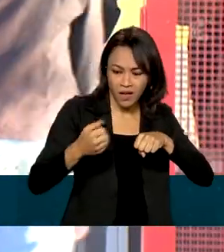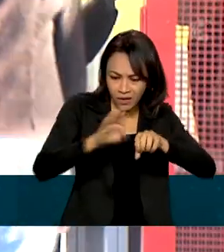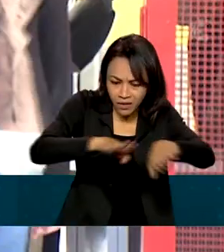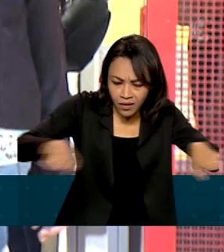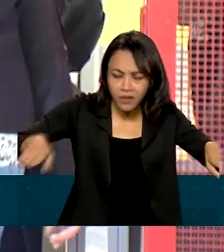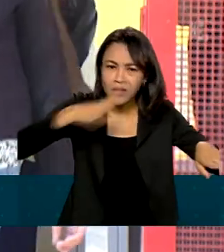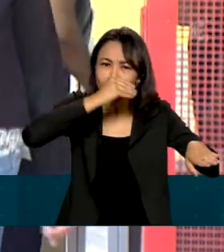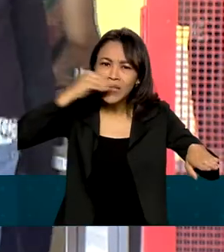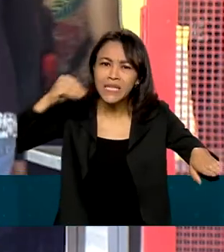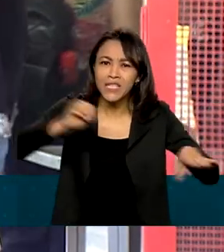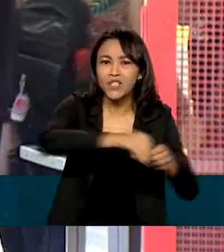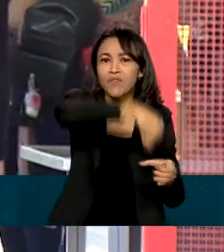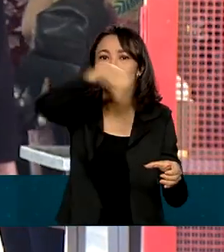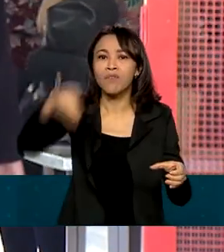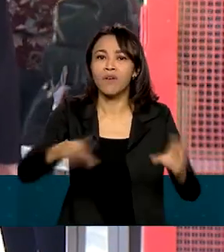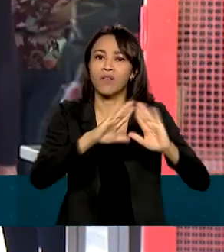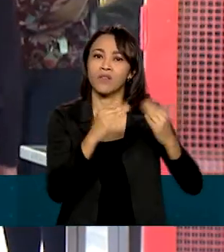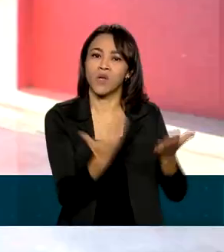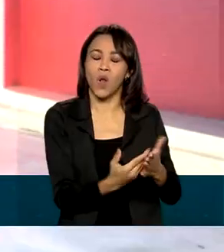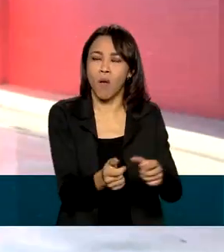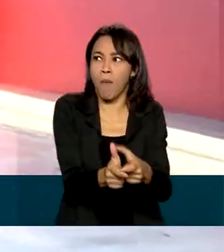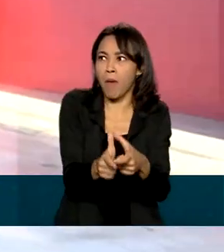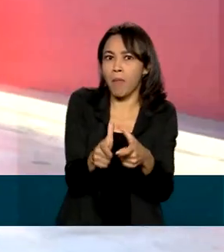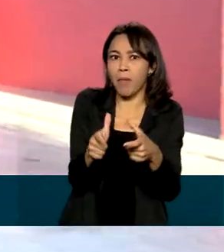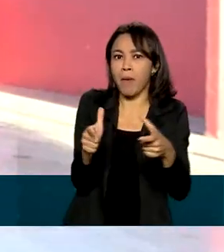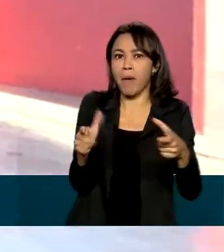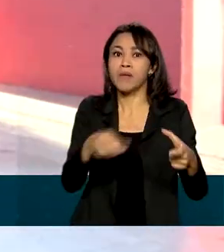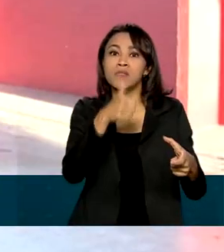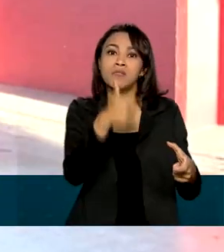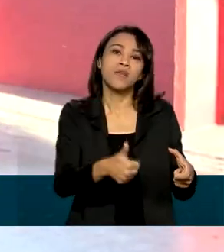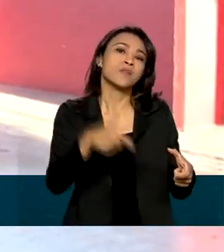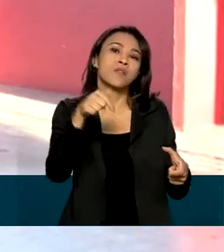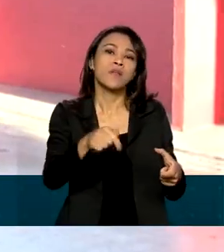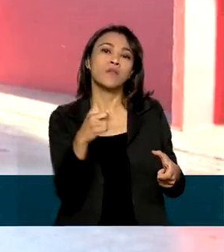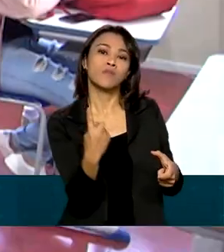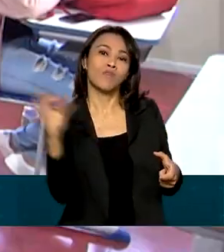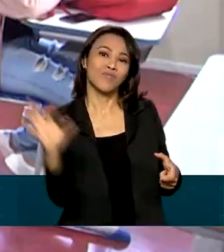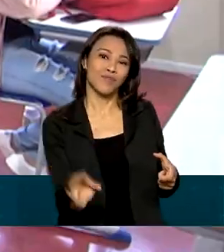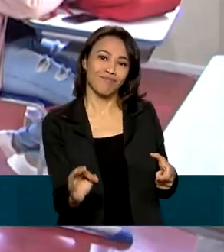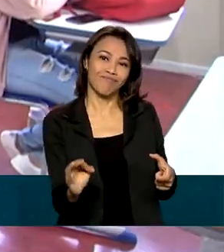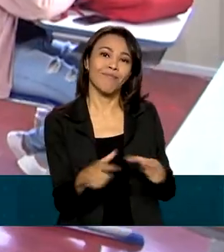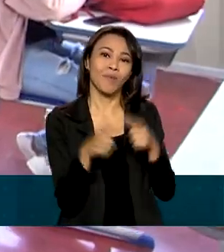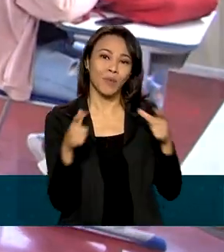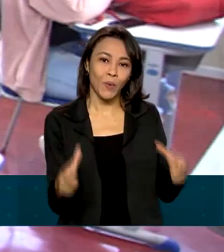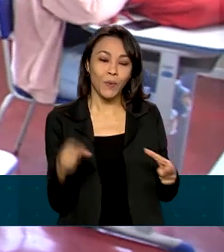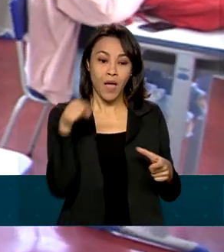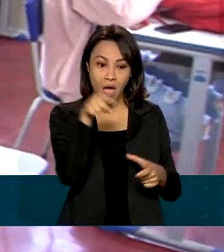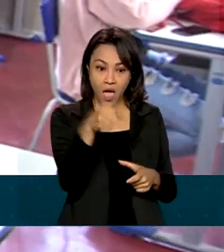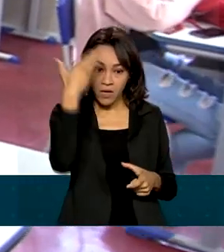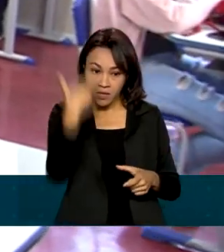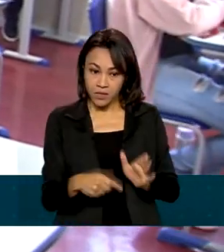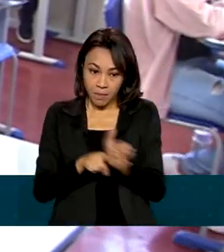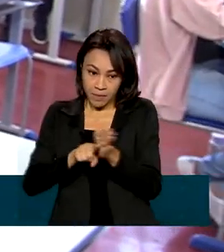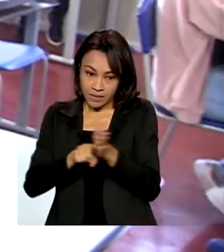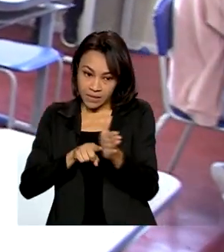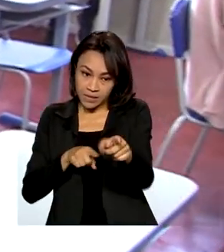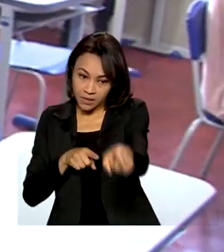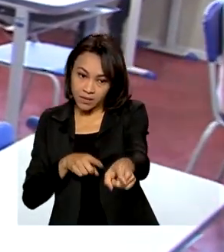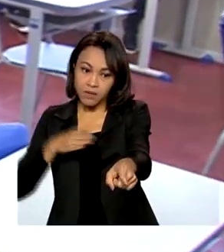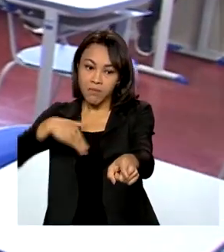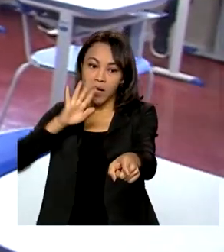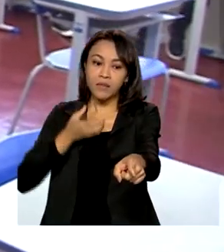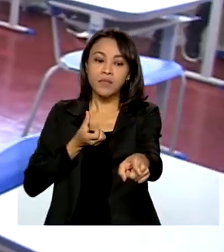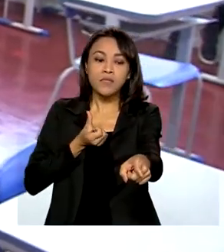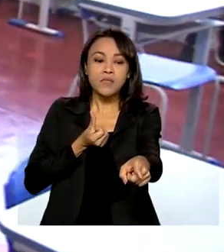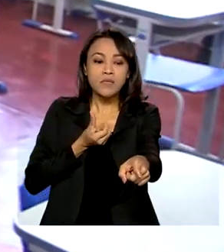adolescentes fora da escola aumentou 171%. O censo escolar reforça que mais de 600